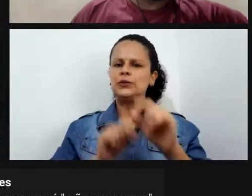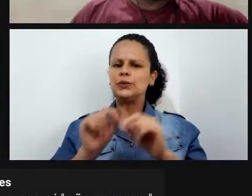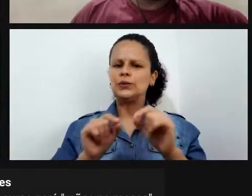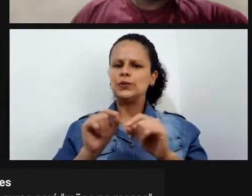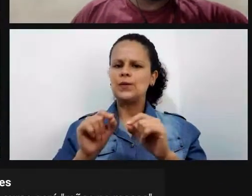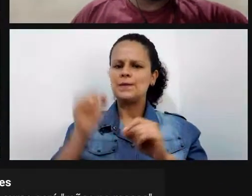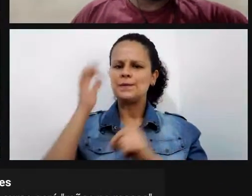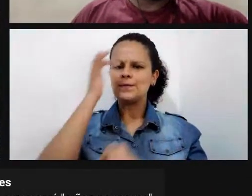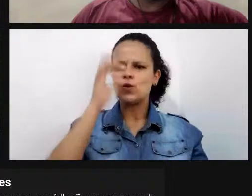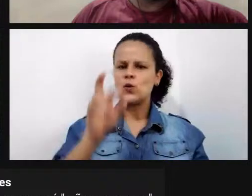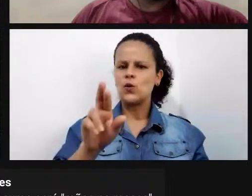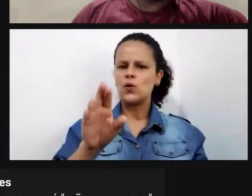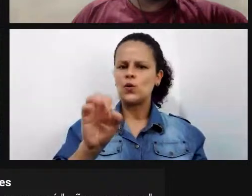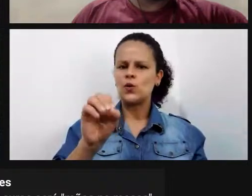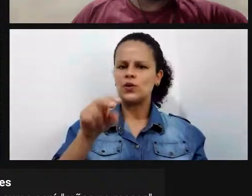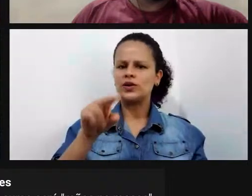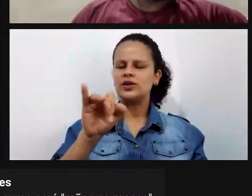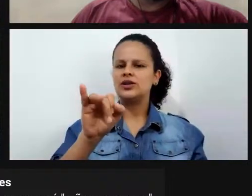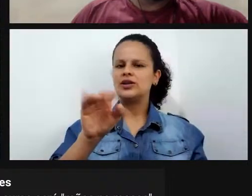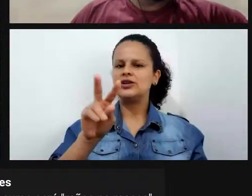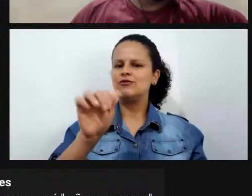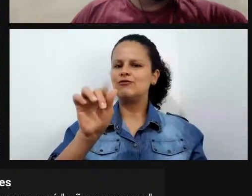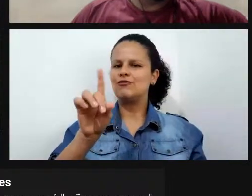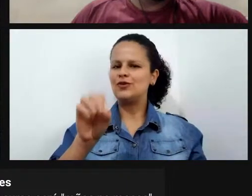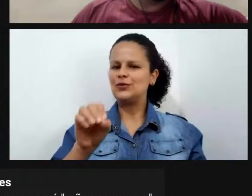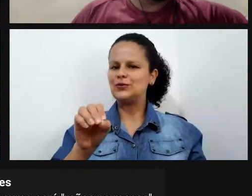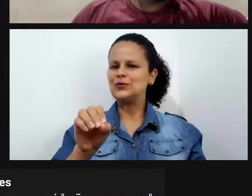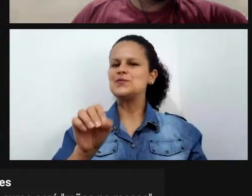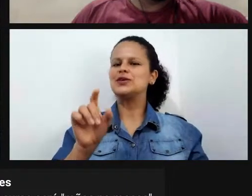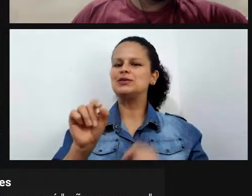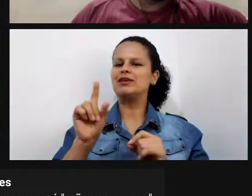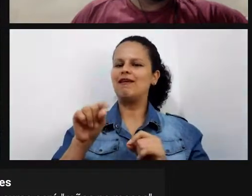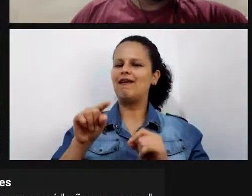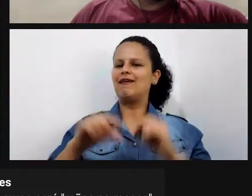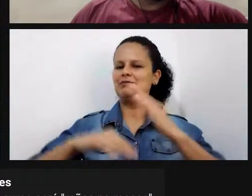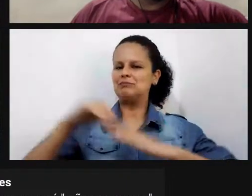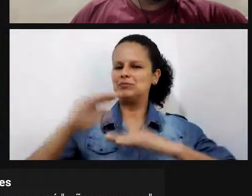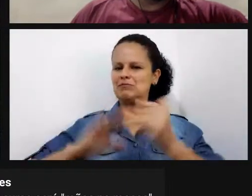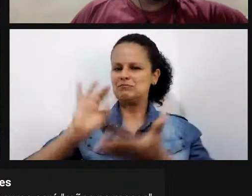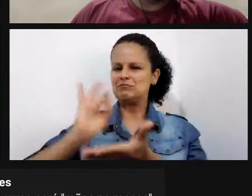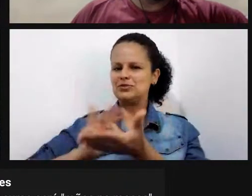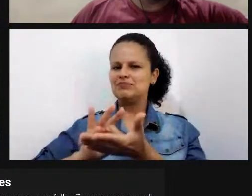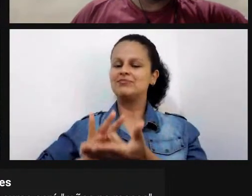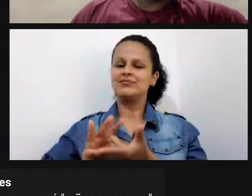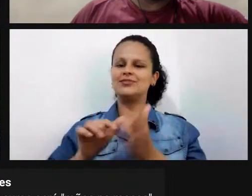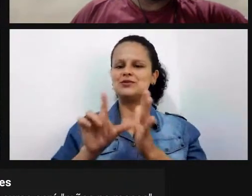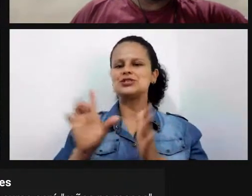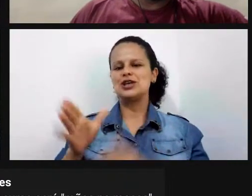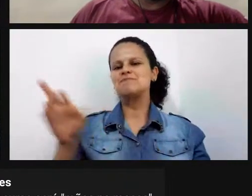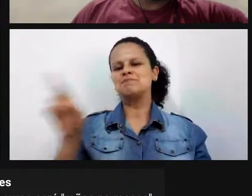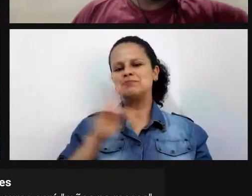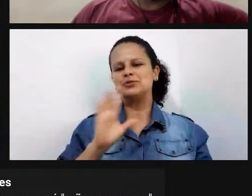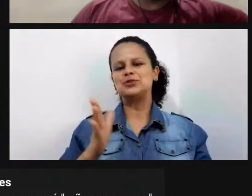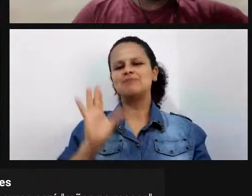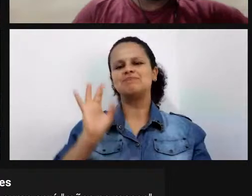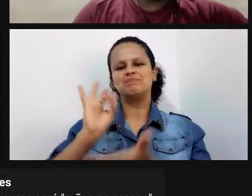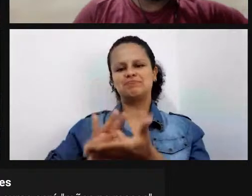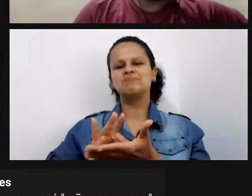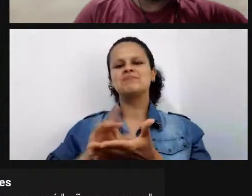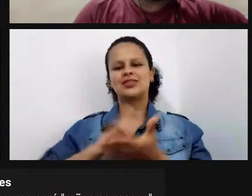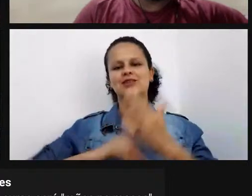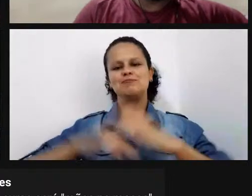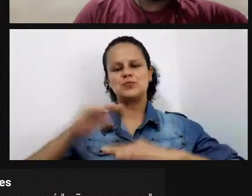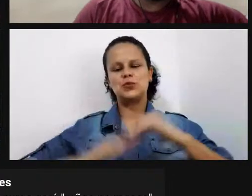se o curso será mãos na massa então o Elton acabou de responder aí para a gente né a